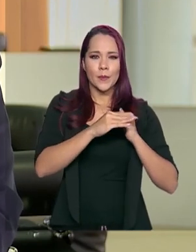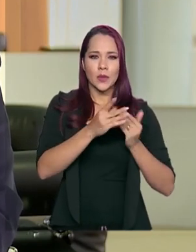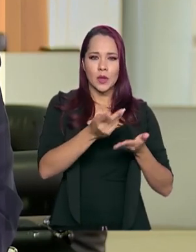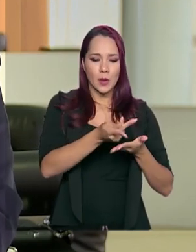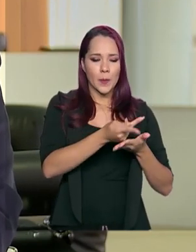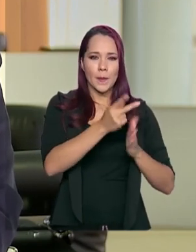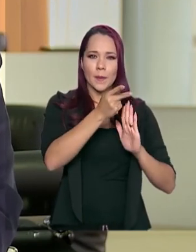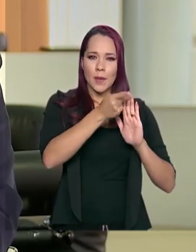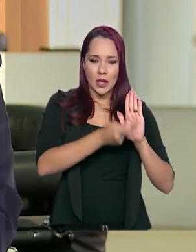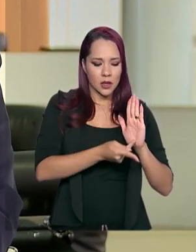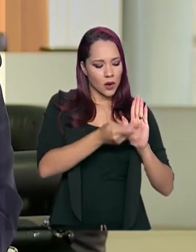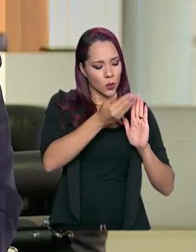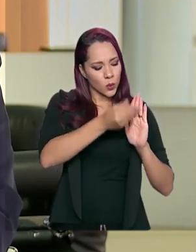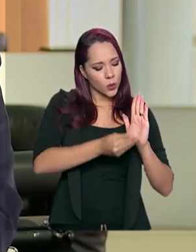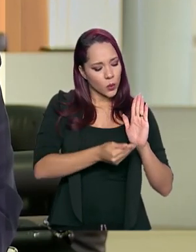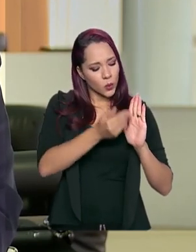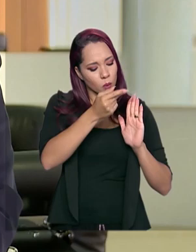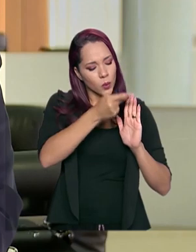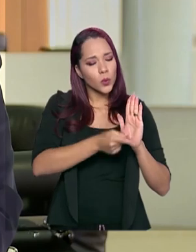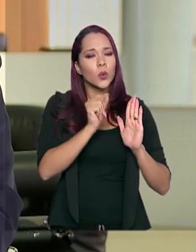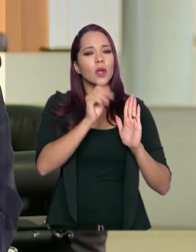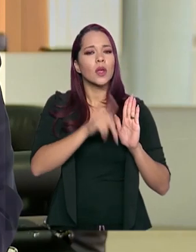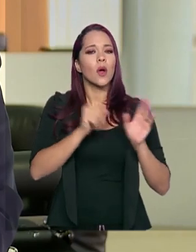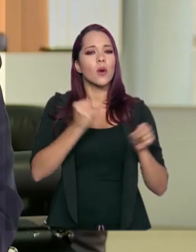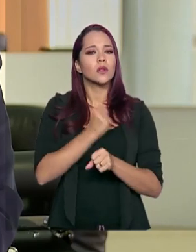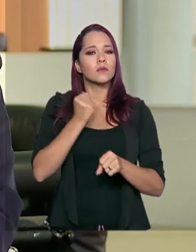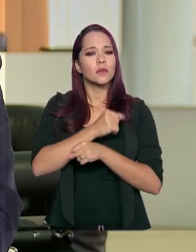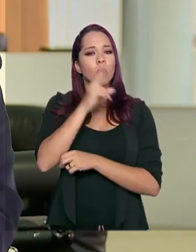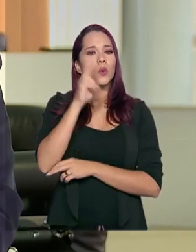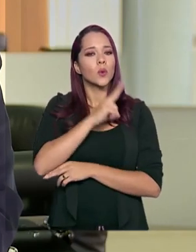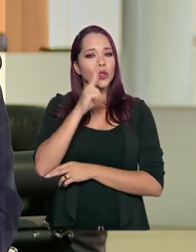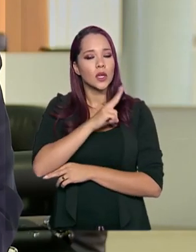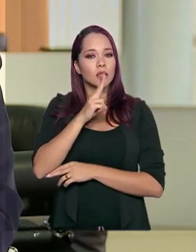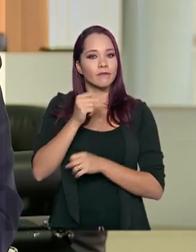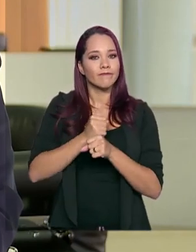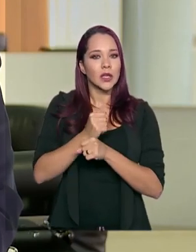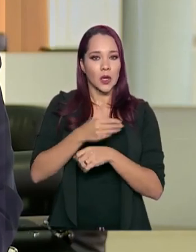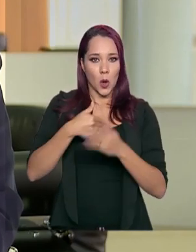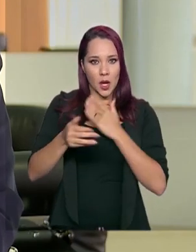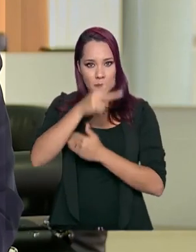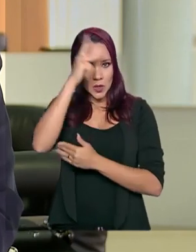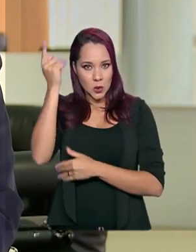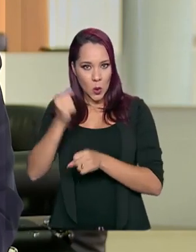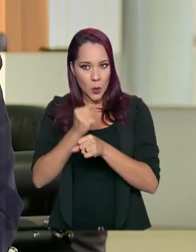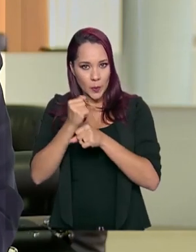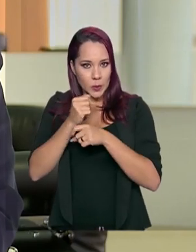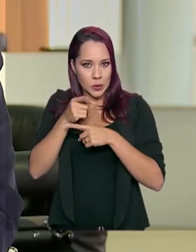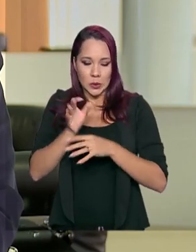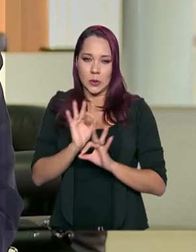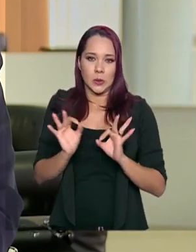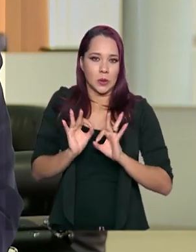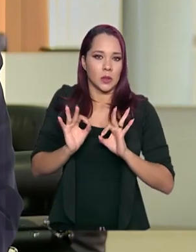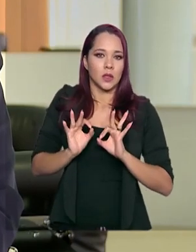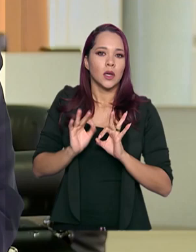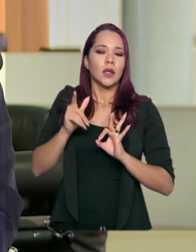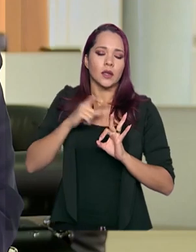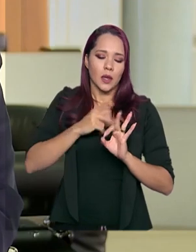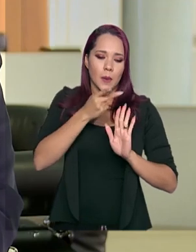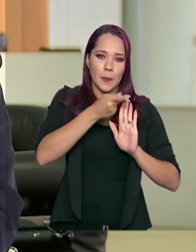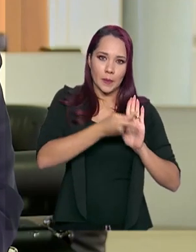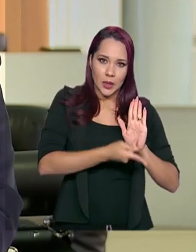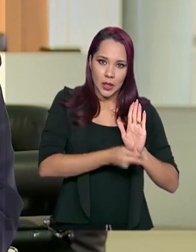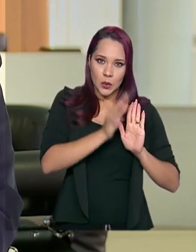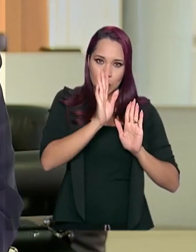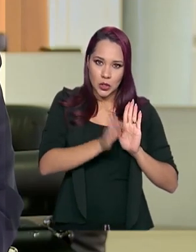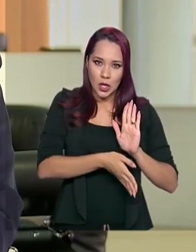importante, é um ponto importante porque não é qualquer pessoa que está habilitada para fazer média e alta complexidade. Existem planos com a